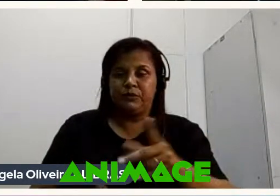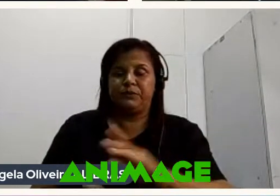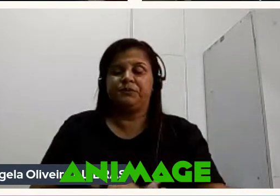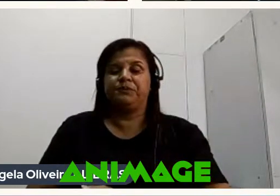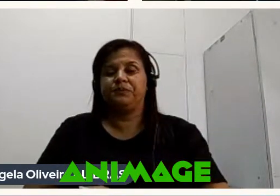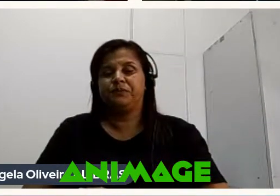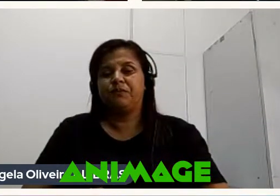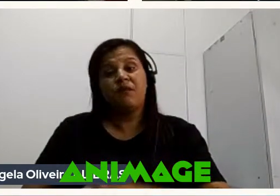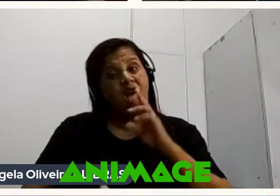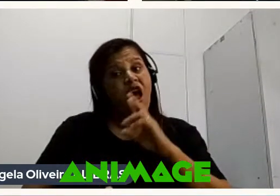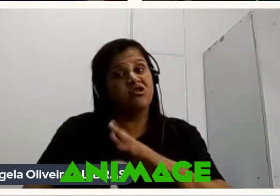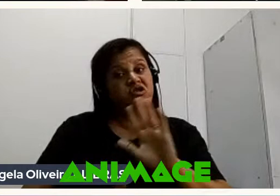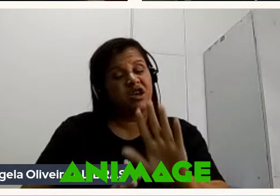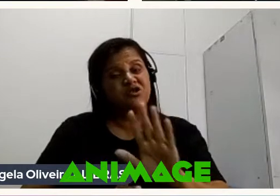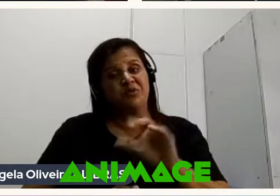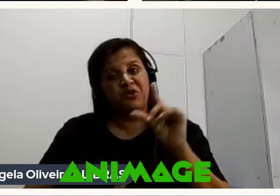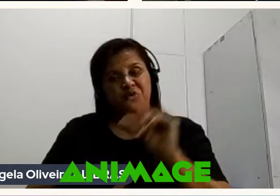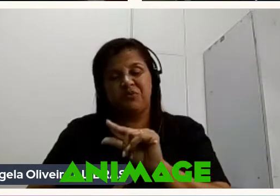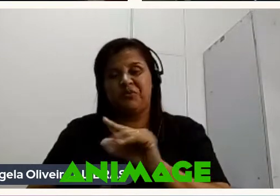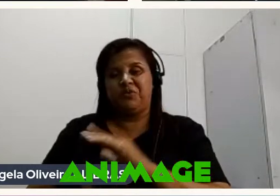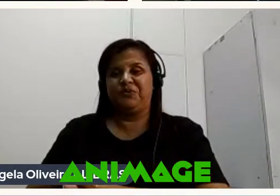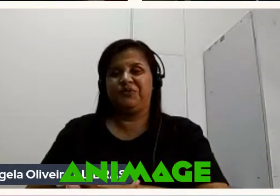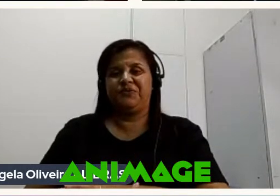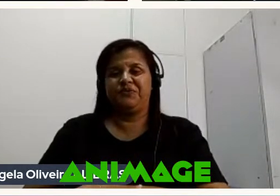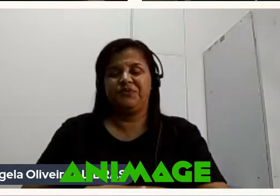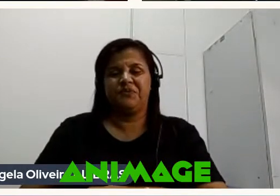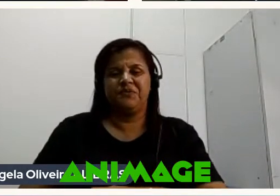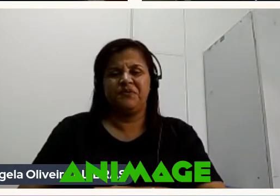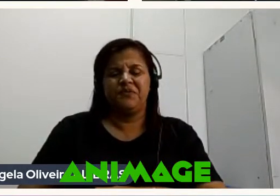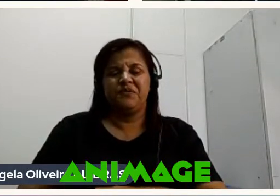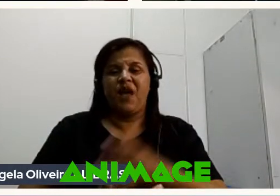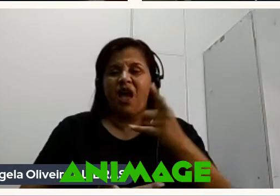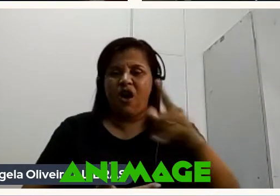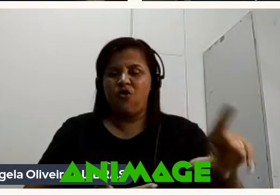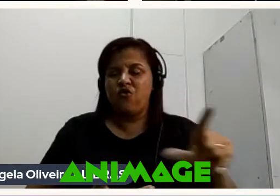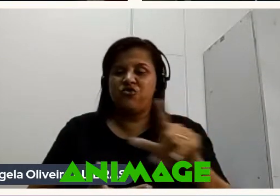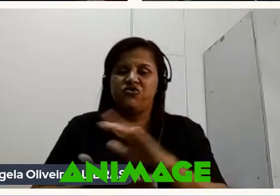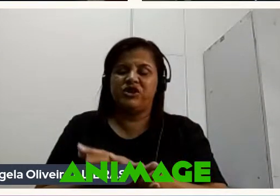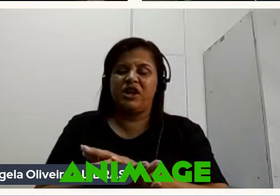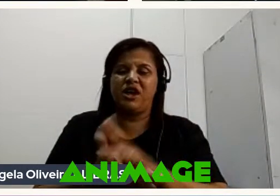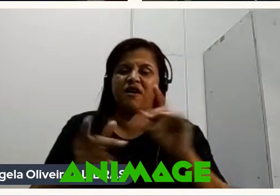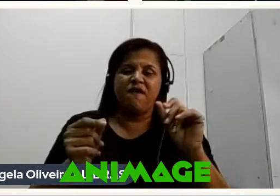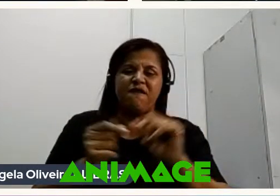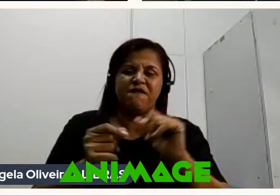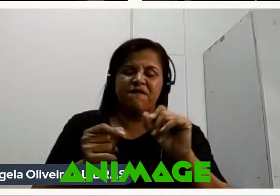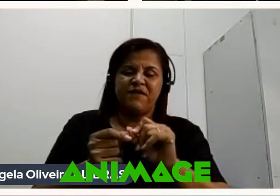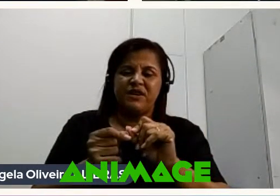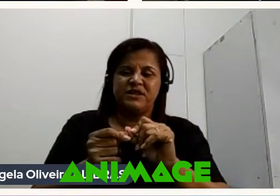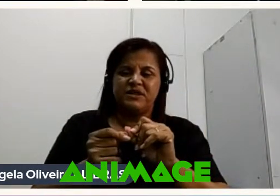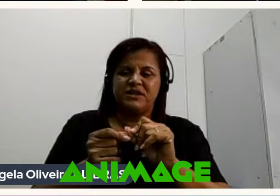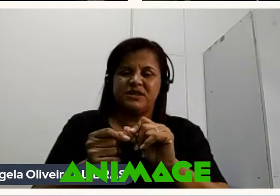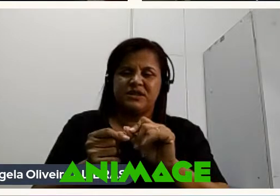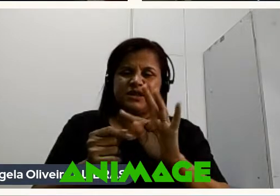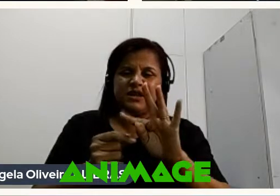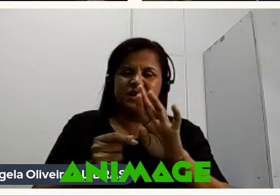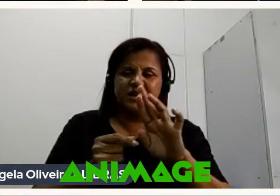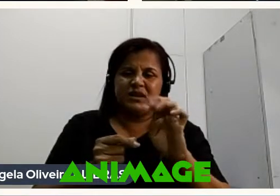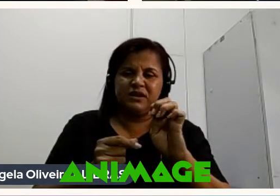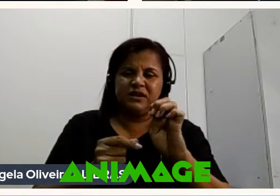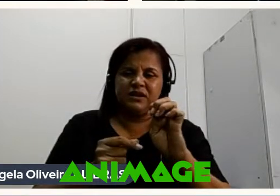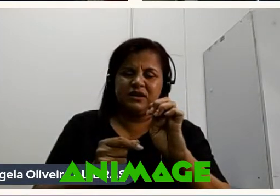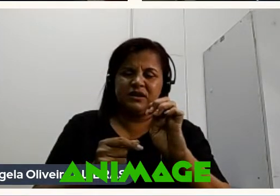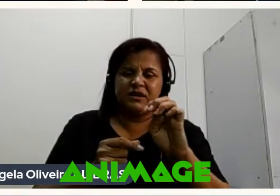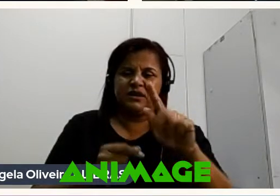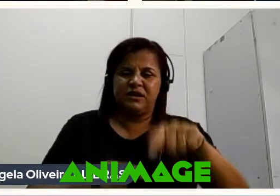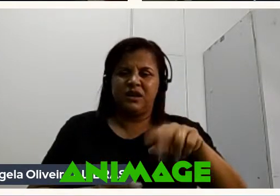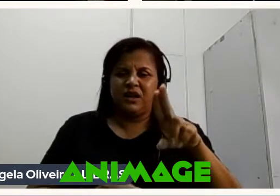respondi Um pouco a questão Assim E a outra questão Era sobre fazer as tractanas Né No geral A koala Eu